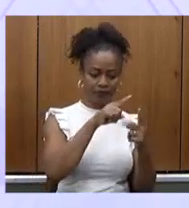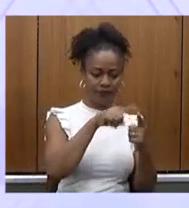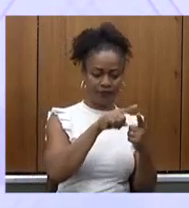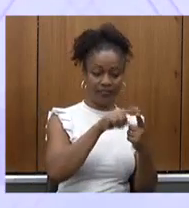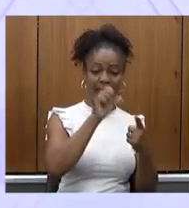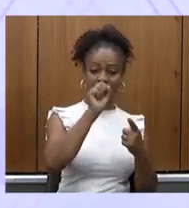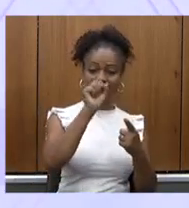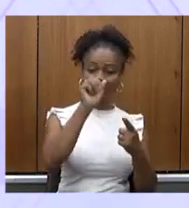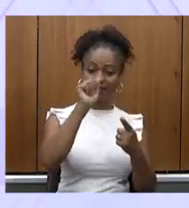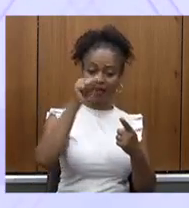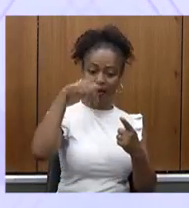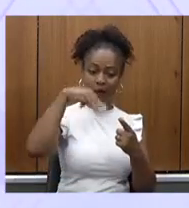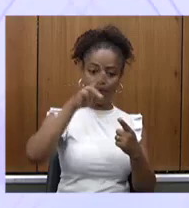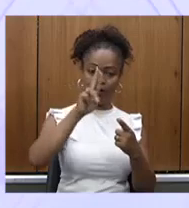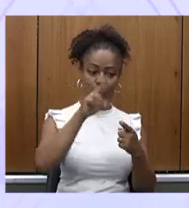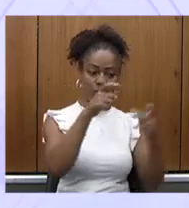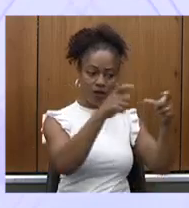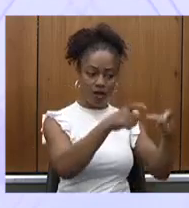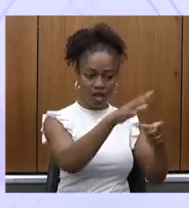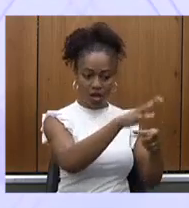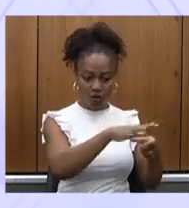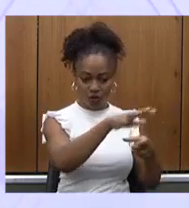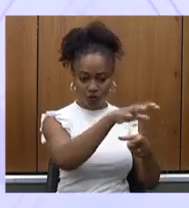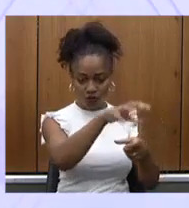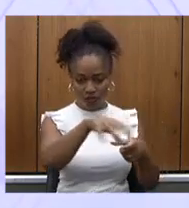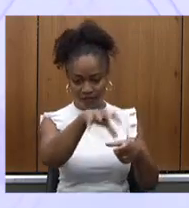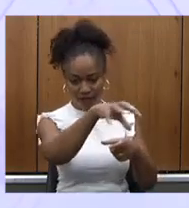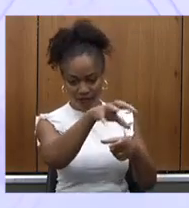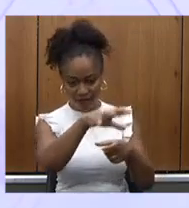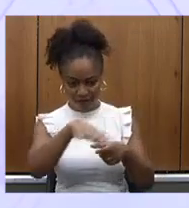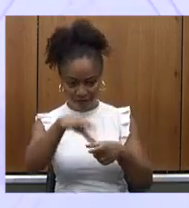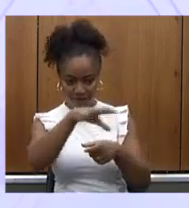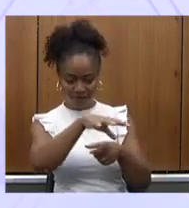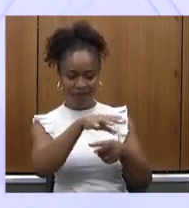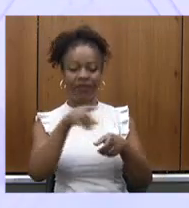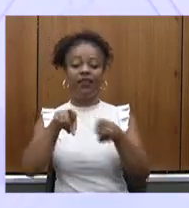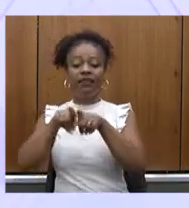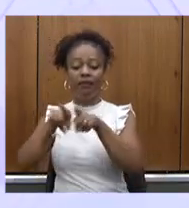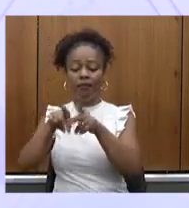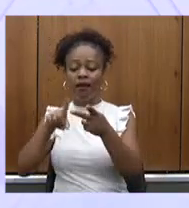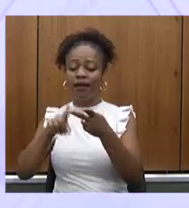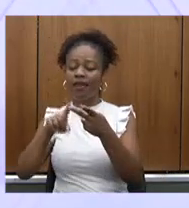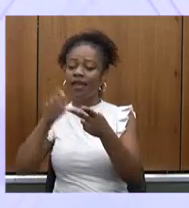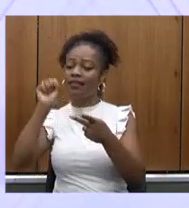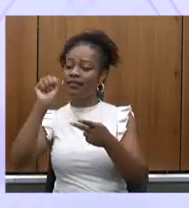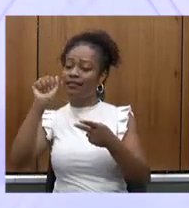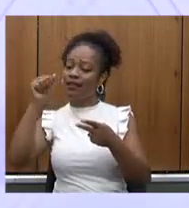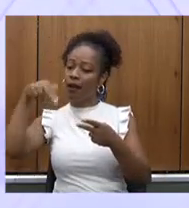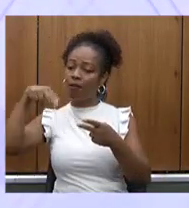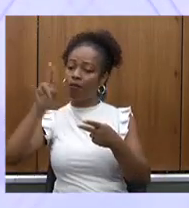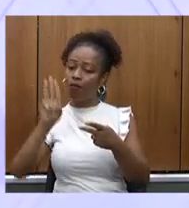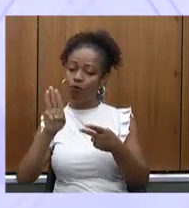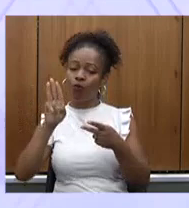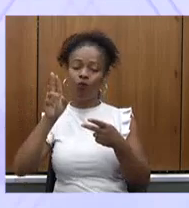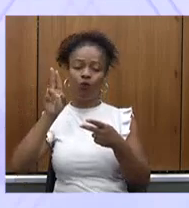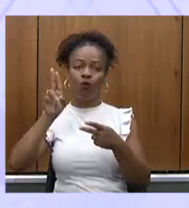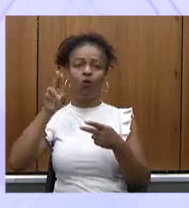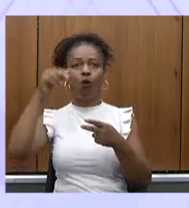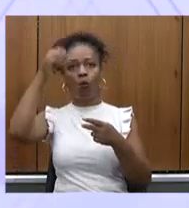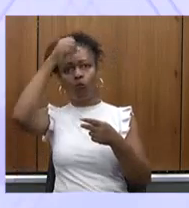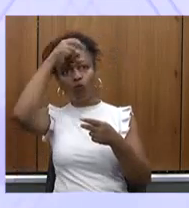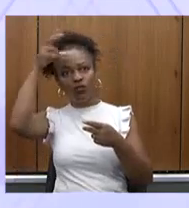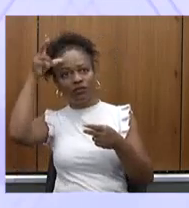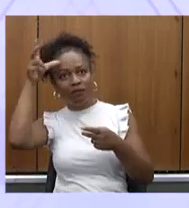que é gerenciado pelos consórcios intermunicipais de saúde, e no SAMU Municipal, que é gerenciado